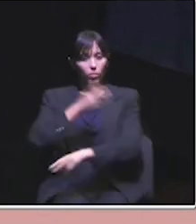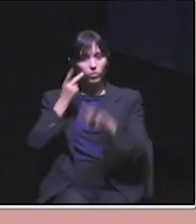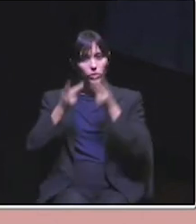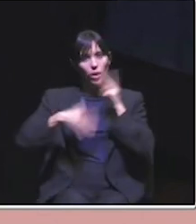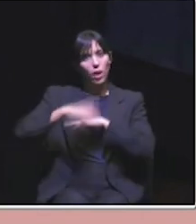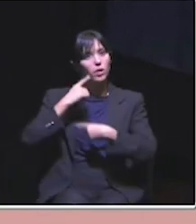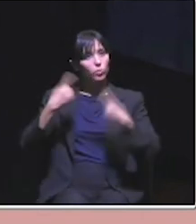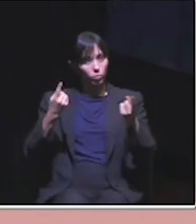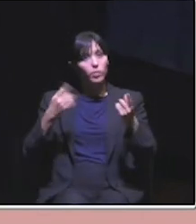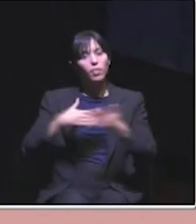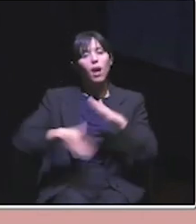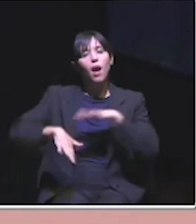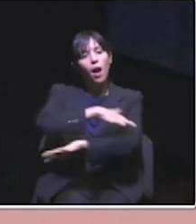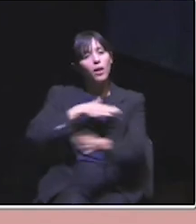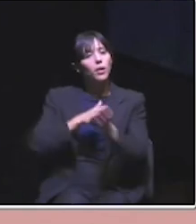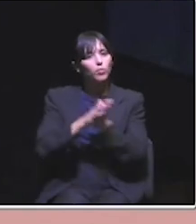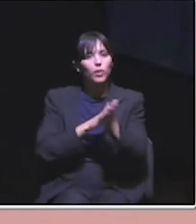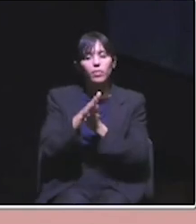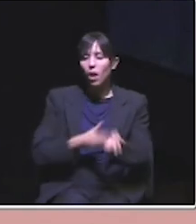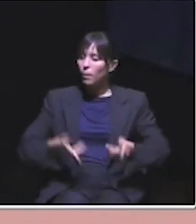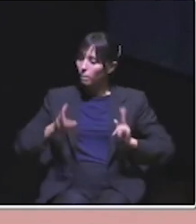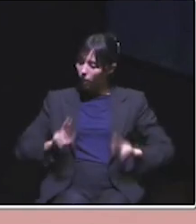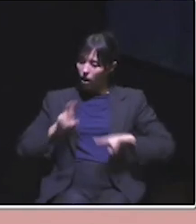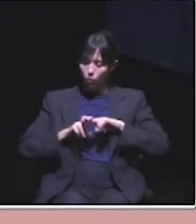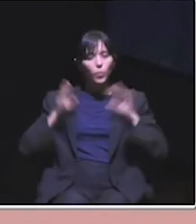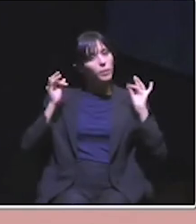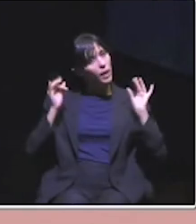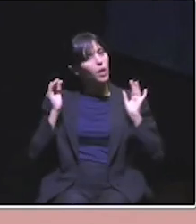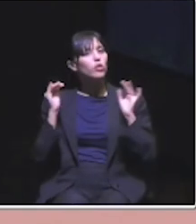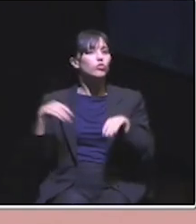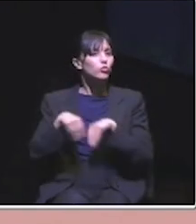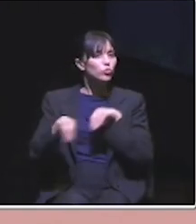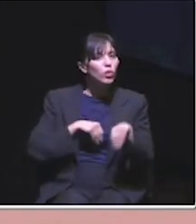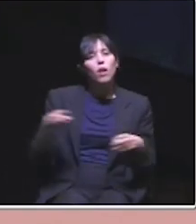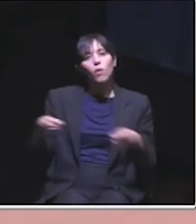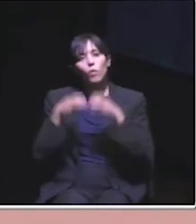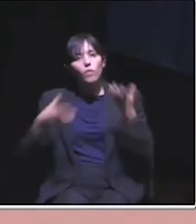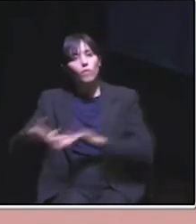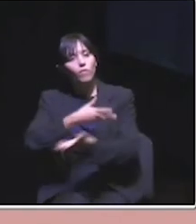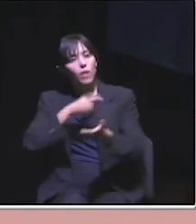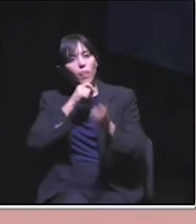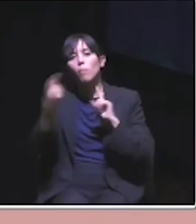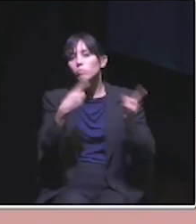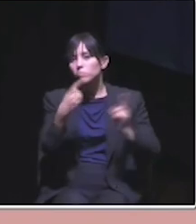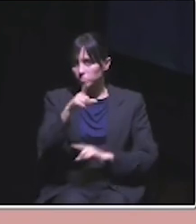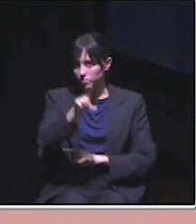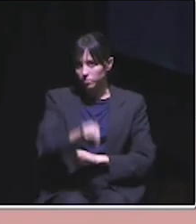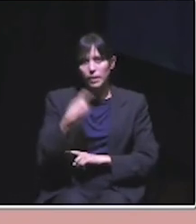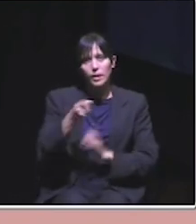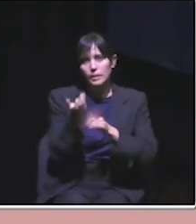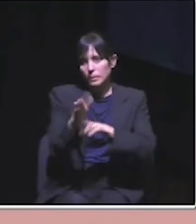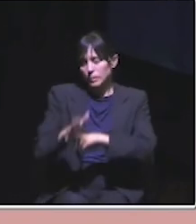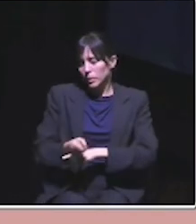aumentar a área para as pessoas estarem com bancos, zonas para brincar, para jogar, para conviver e também para se deslocar inconfortavelmente. Existem inúmeros